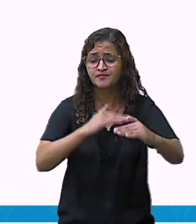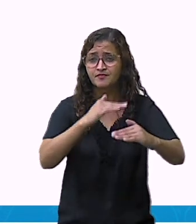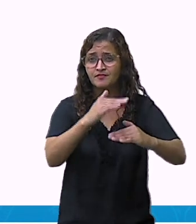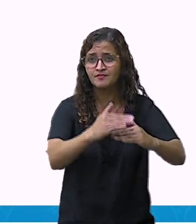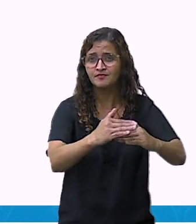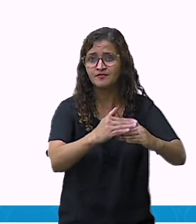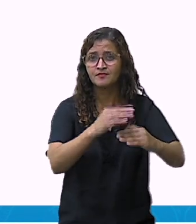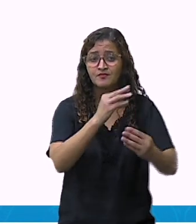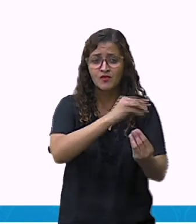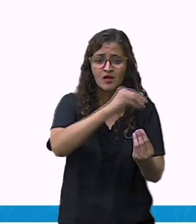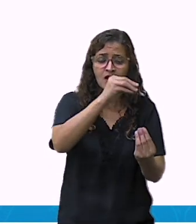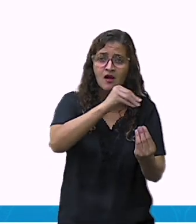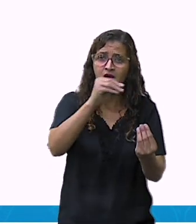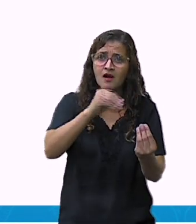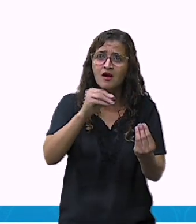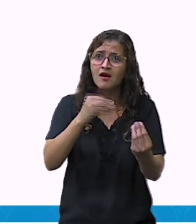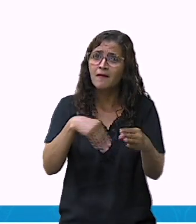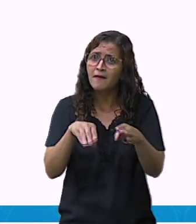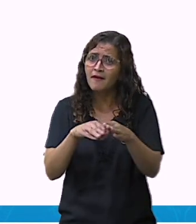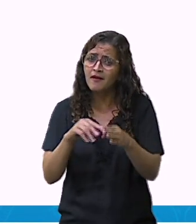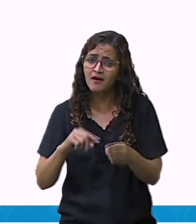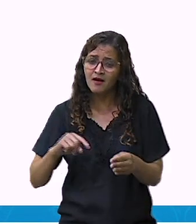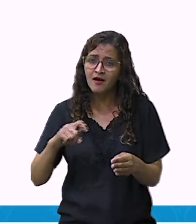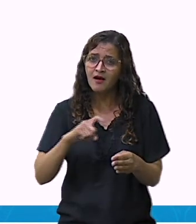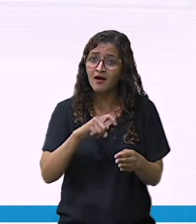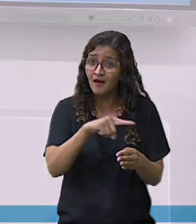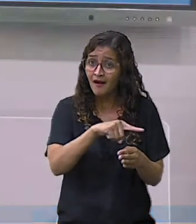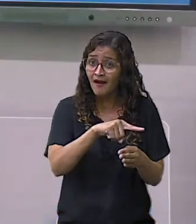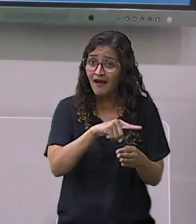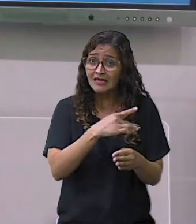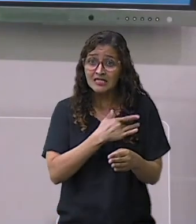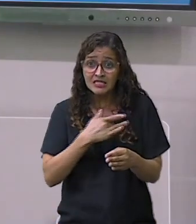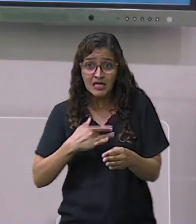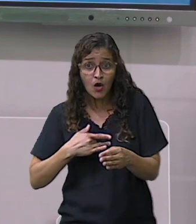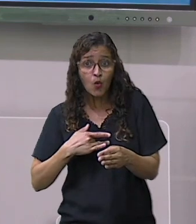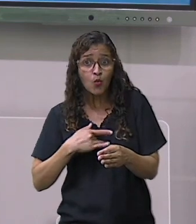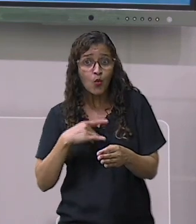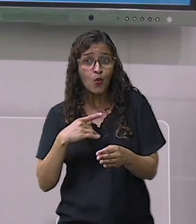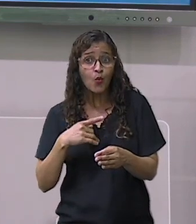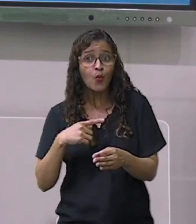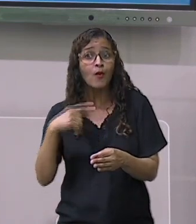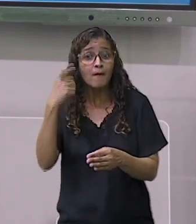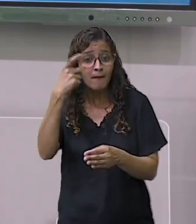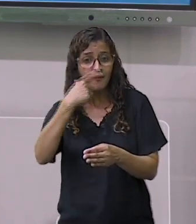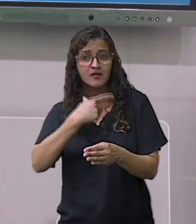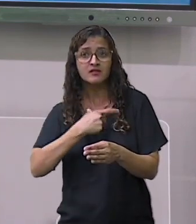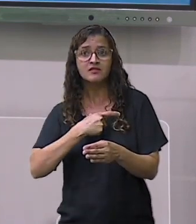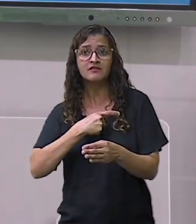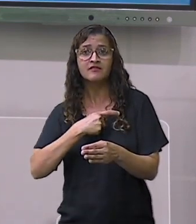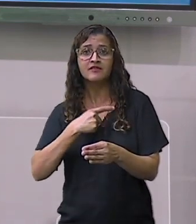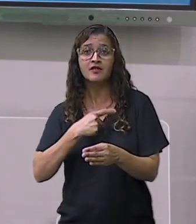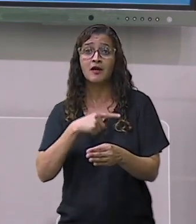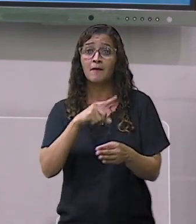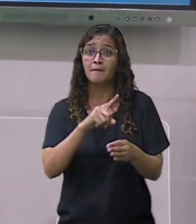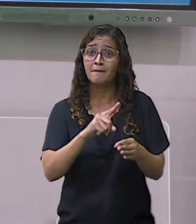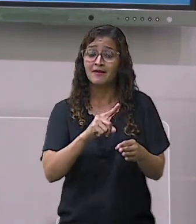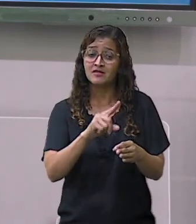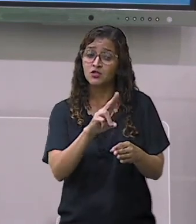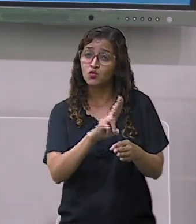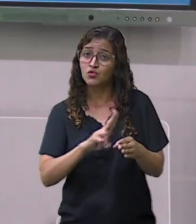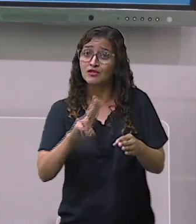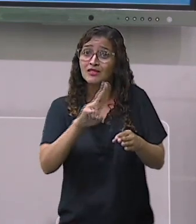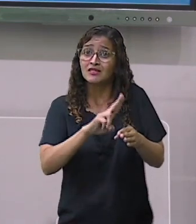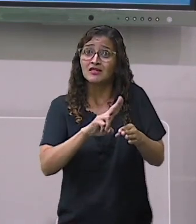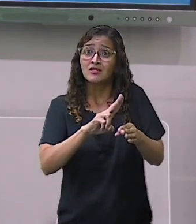é saudável para a nossa vida quando é utilizado da maneira correta. Fungo